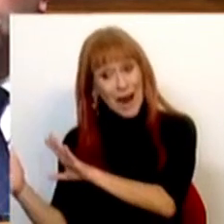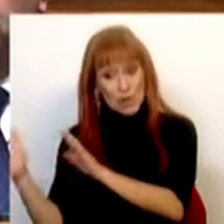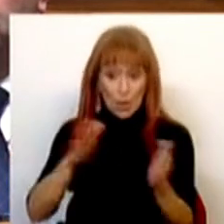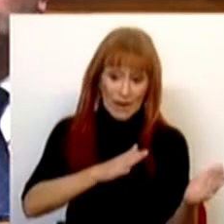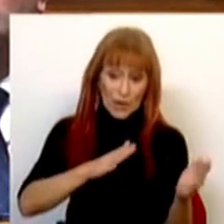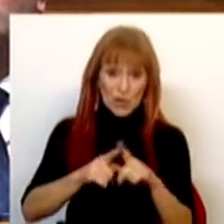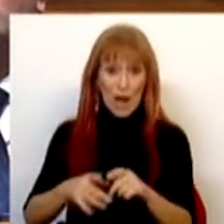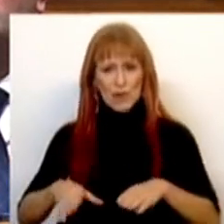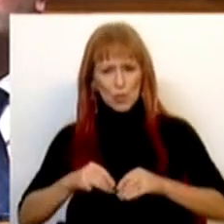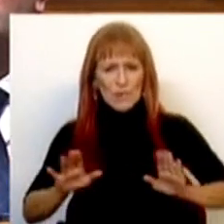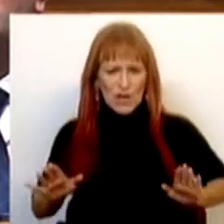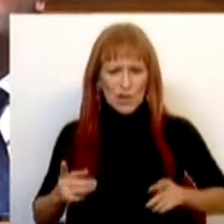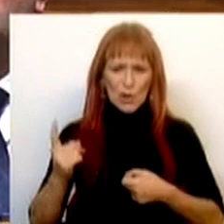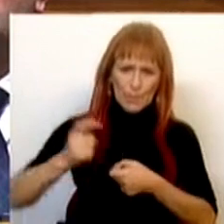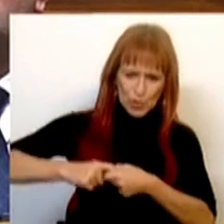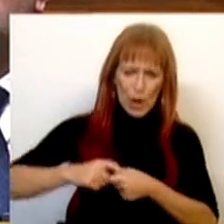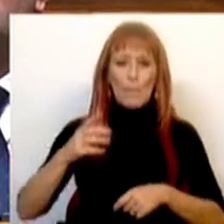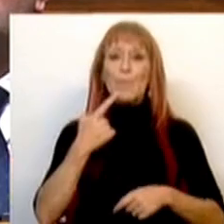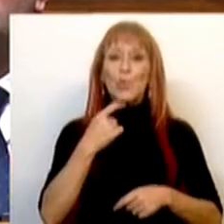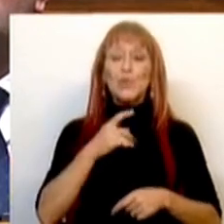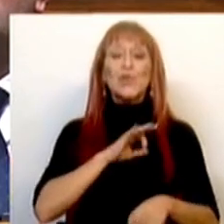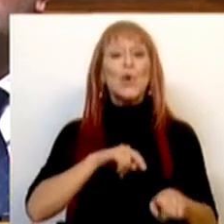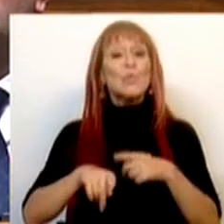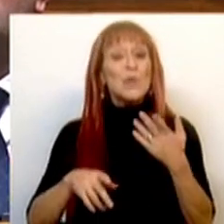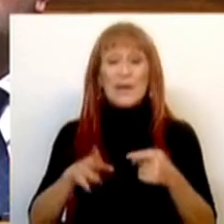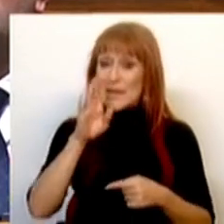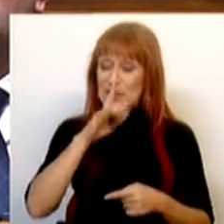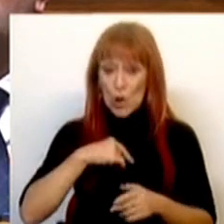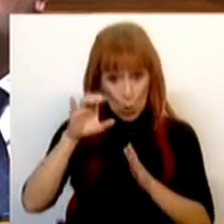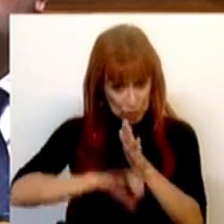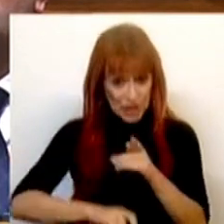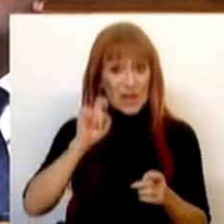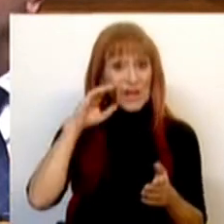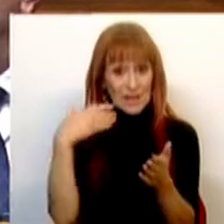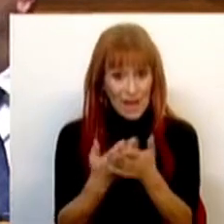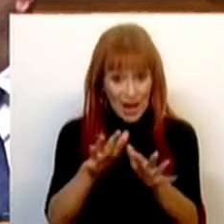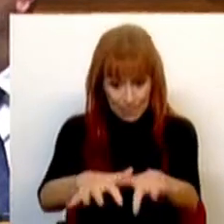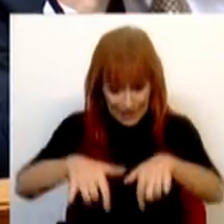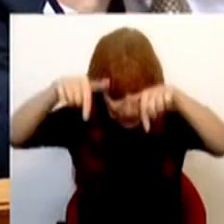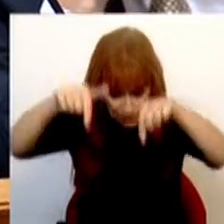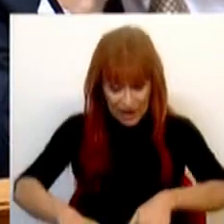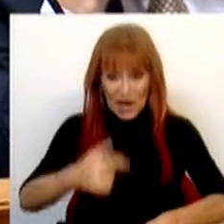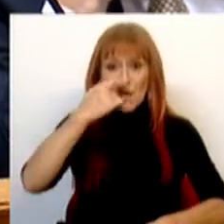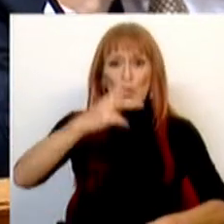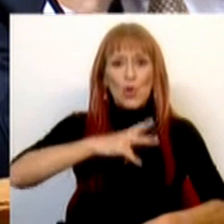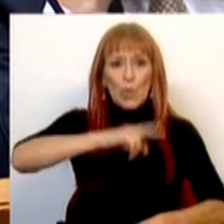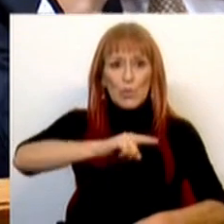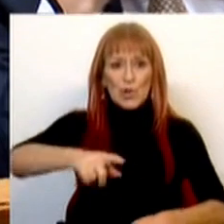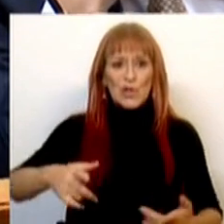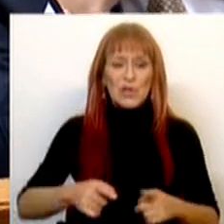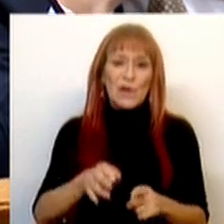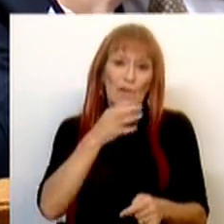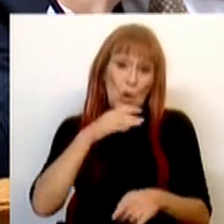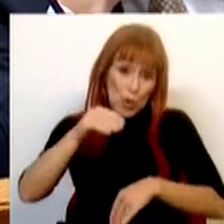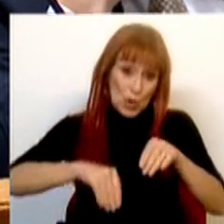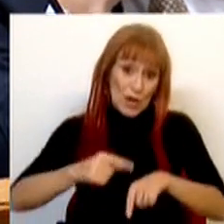ou menos assumidos. Pergunto-lhe por isso, Sr. Deputado, se está em condições de garantir neste Parlamento e aos portugueses, já que falou